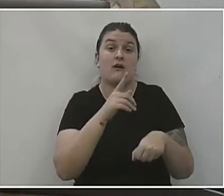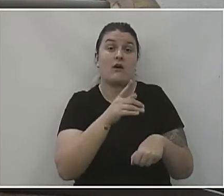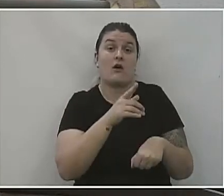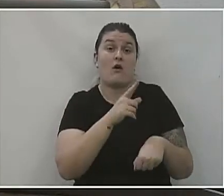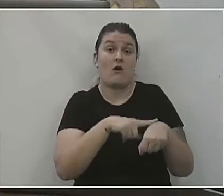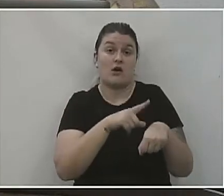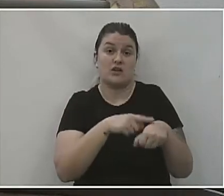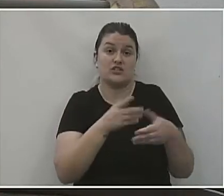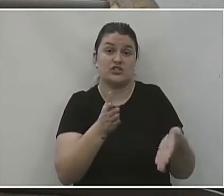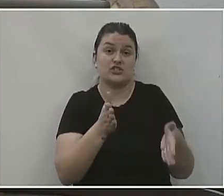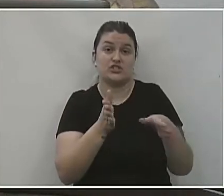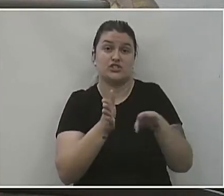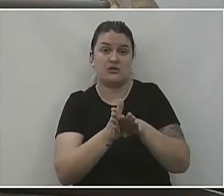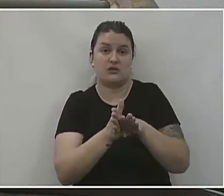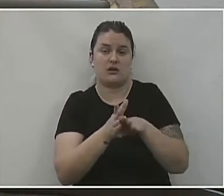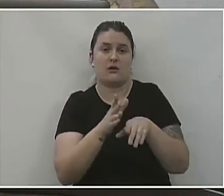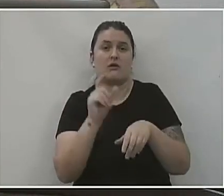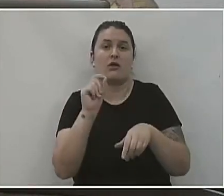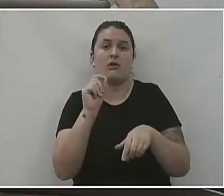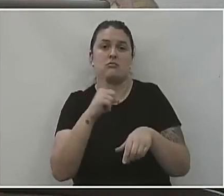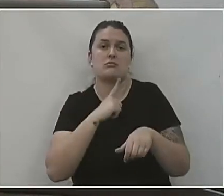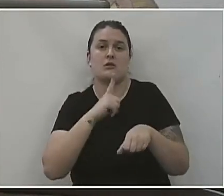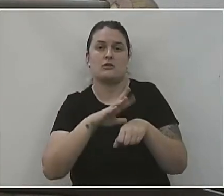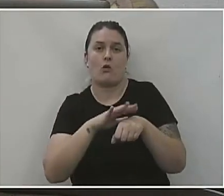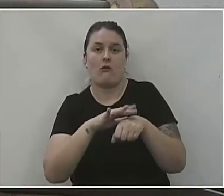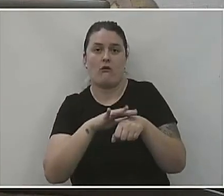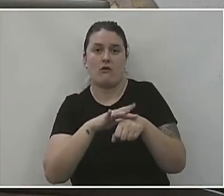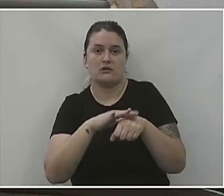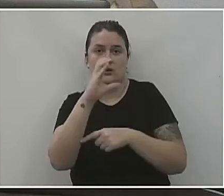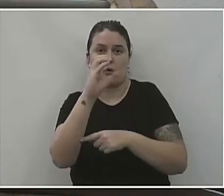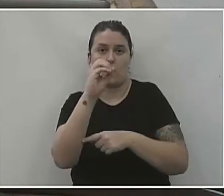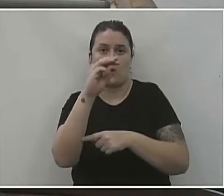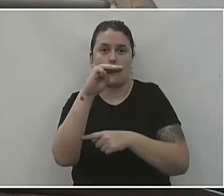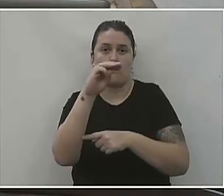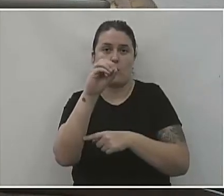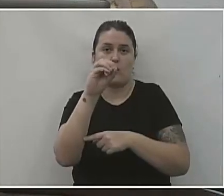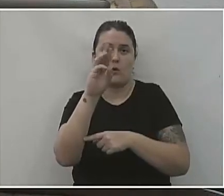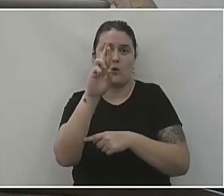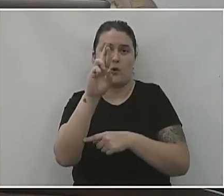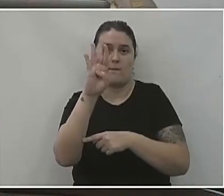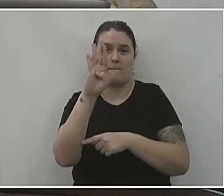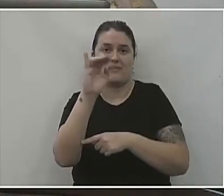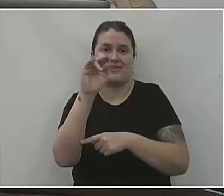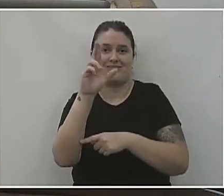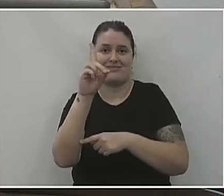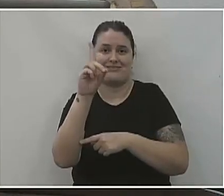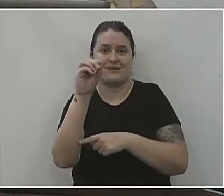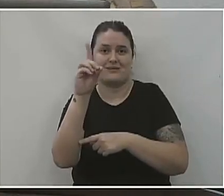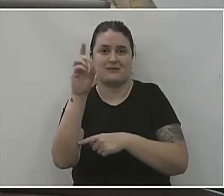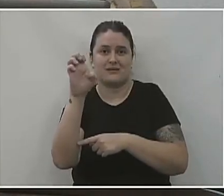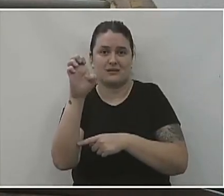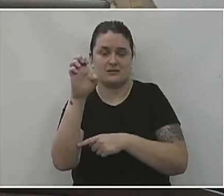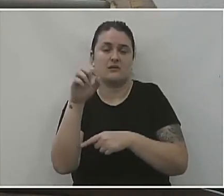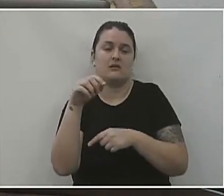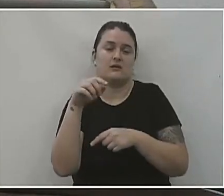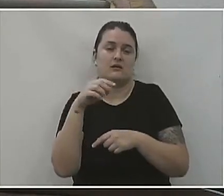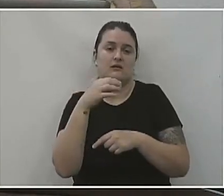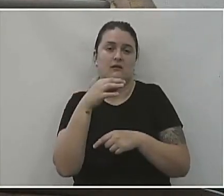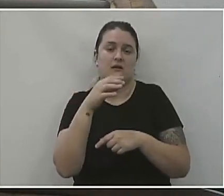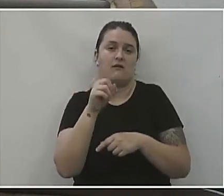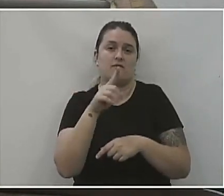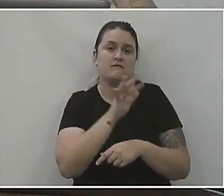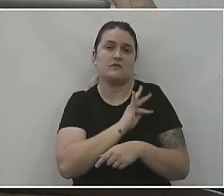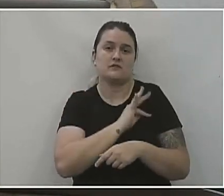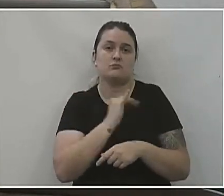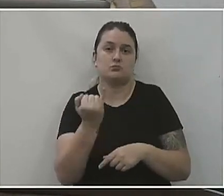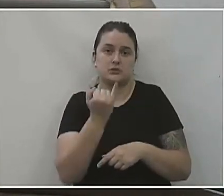a gente vai estar um pouquinho mais tranquilos. Temos que tomar muito cuidado porque um dos fatores também que fez com